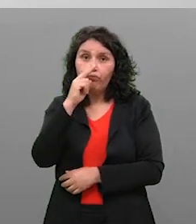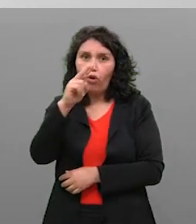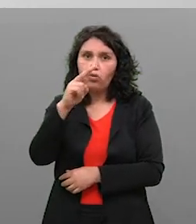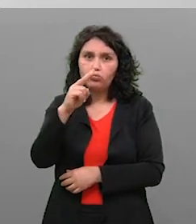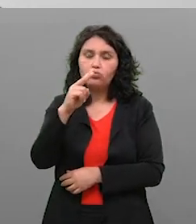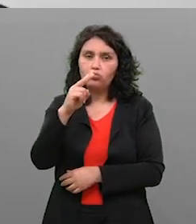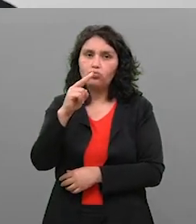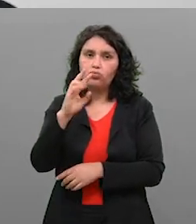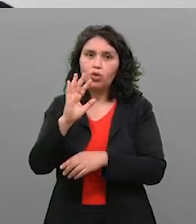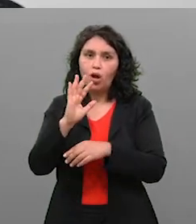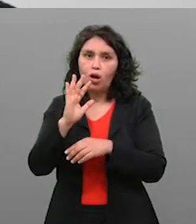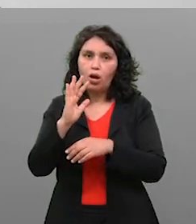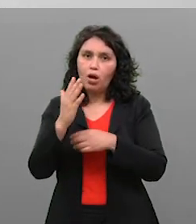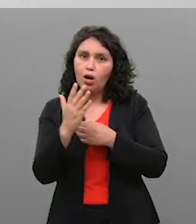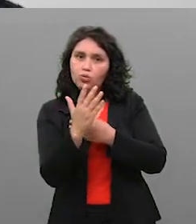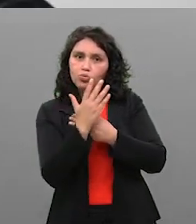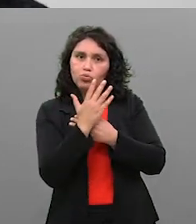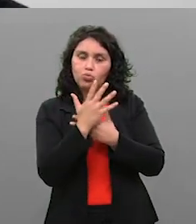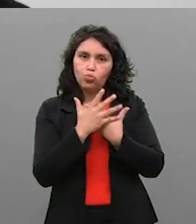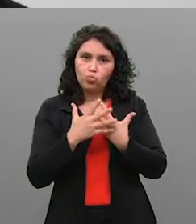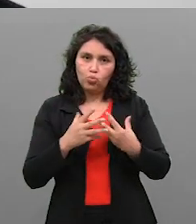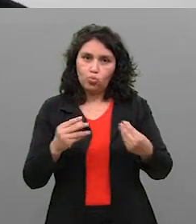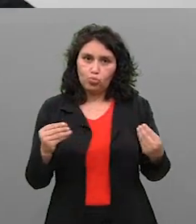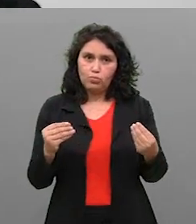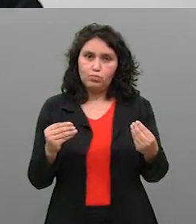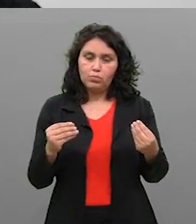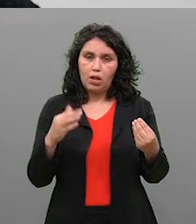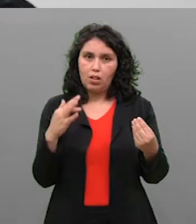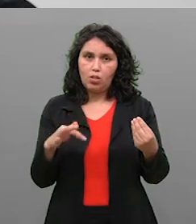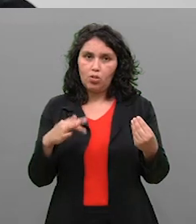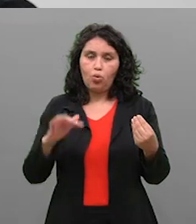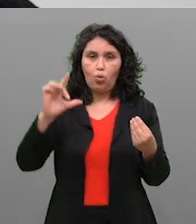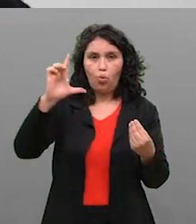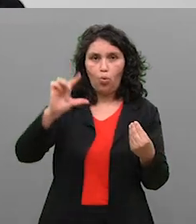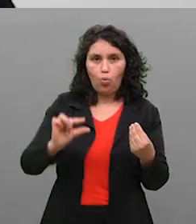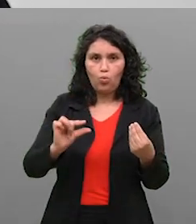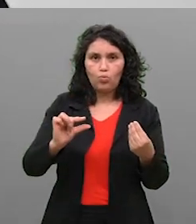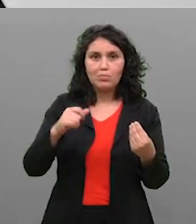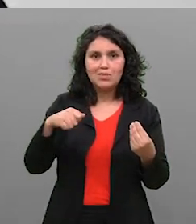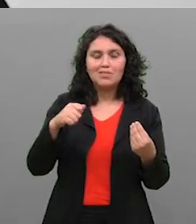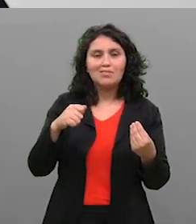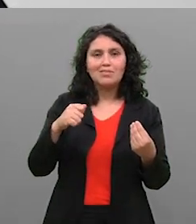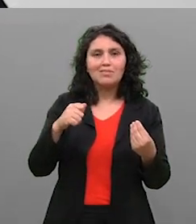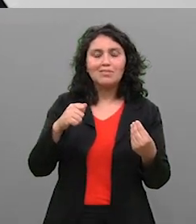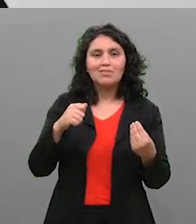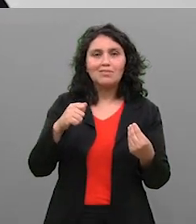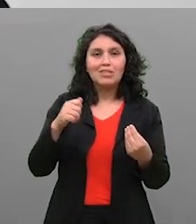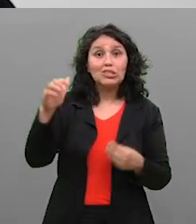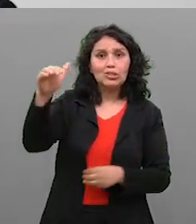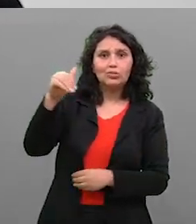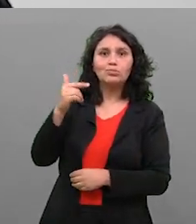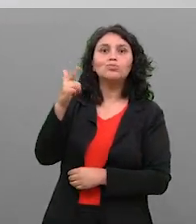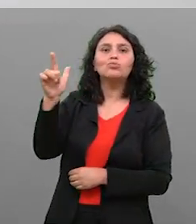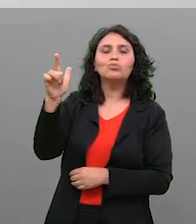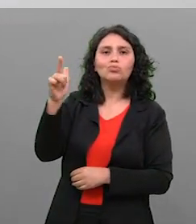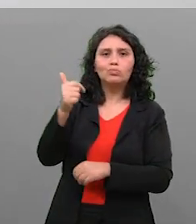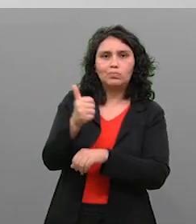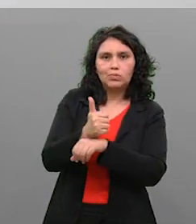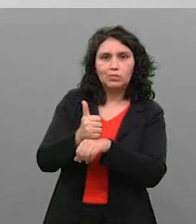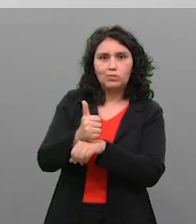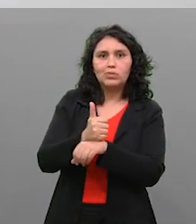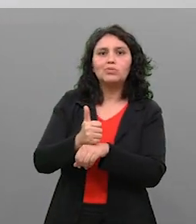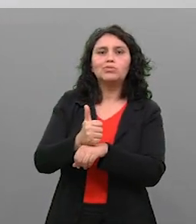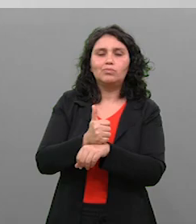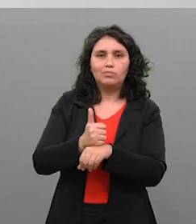ela não tem como lhe prescrever um antibiótico, por exemplo. Então, se isso acontecer contigo, tu vai ter que procurar outro